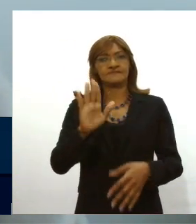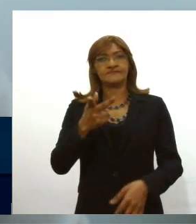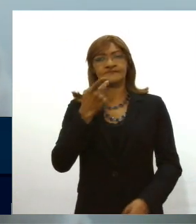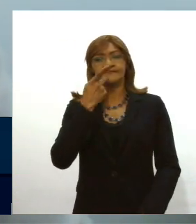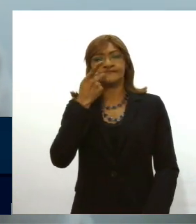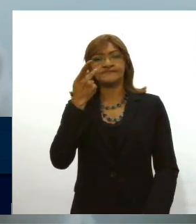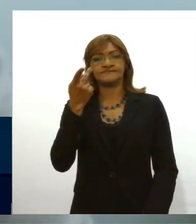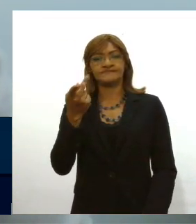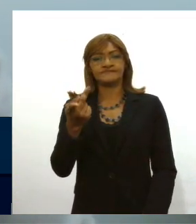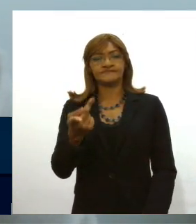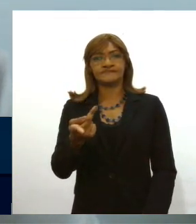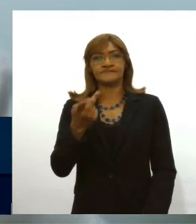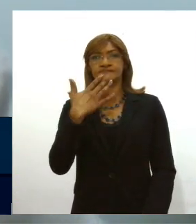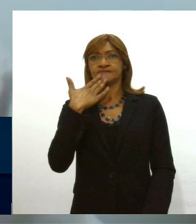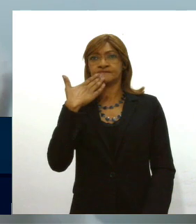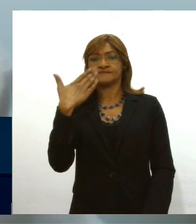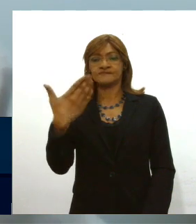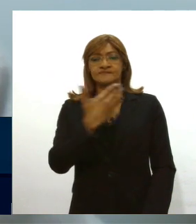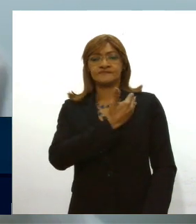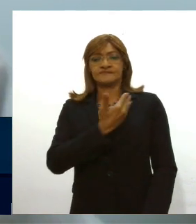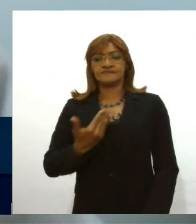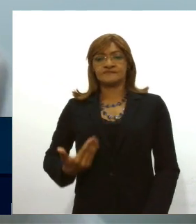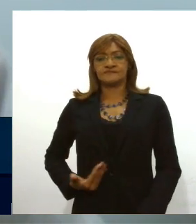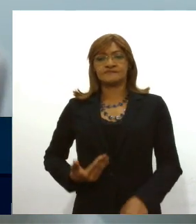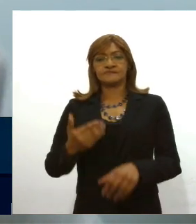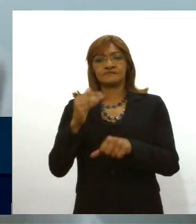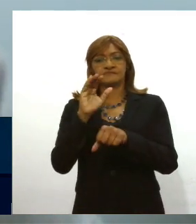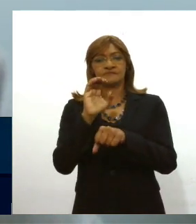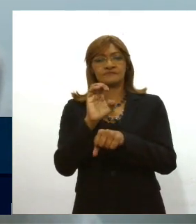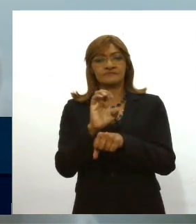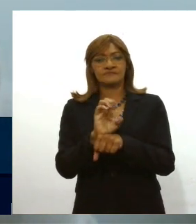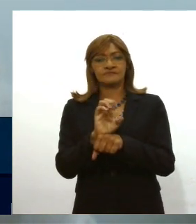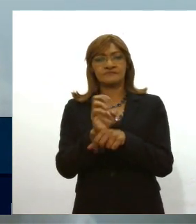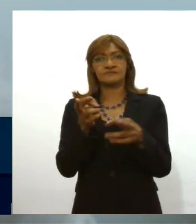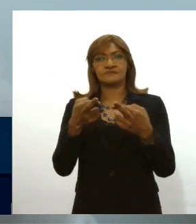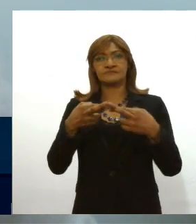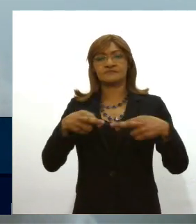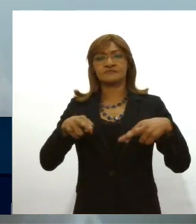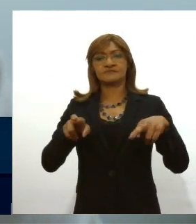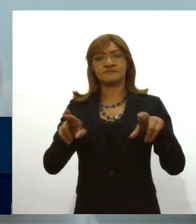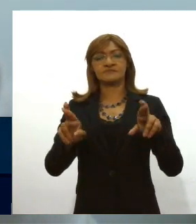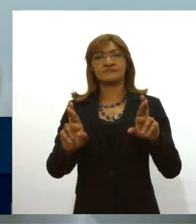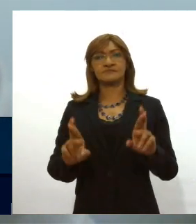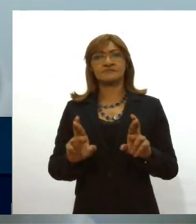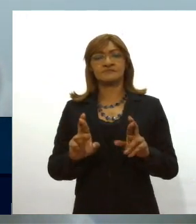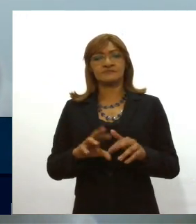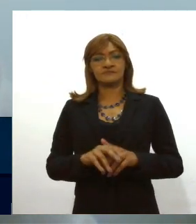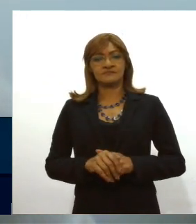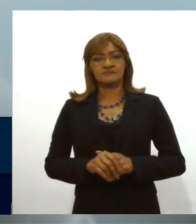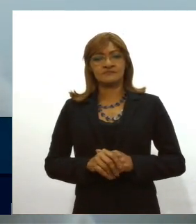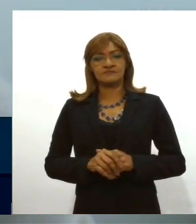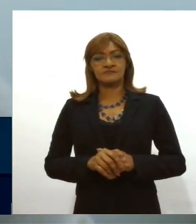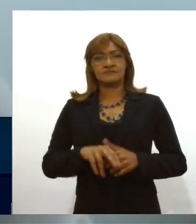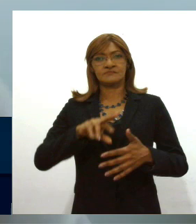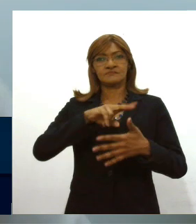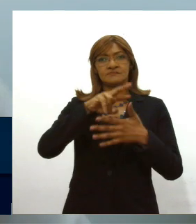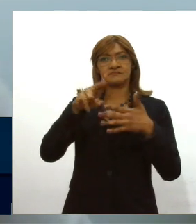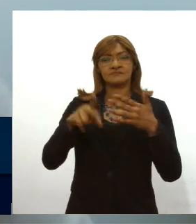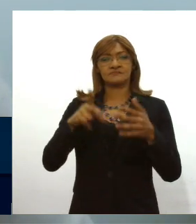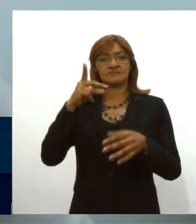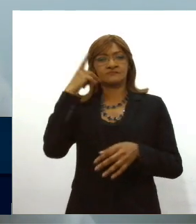pedindo ao governo do estado providências na sua recuperação diversos